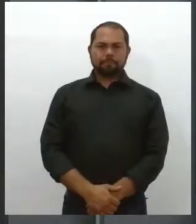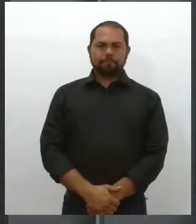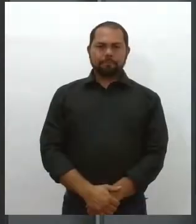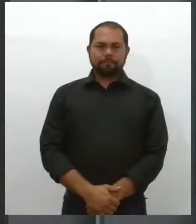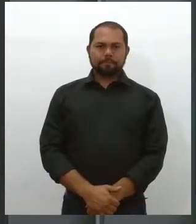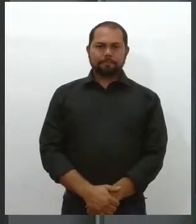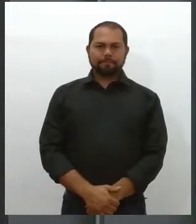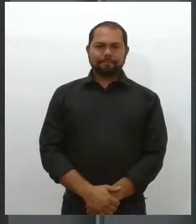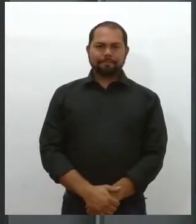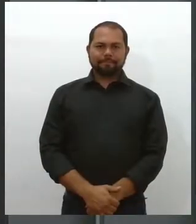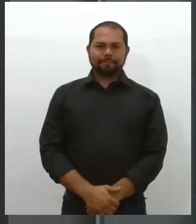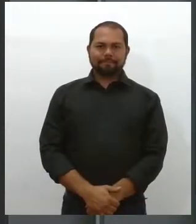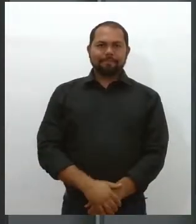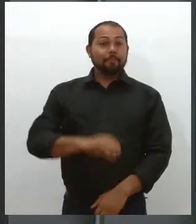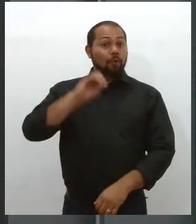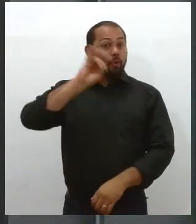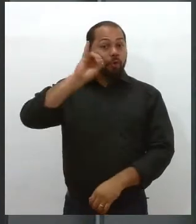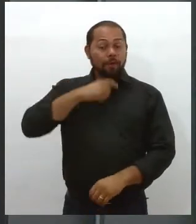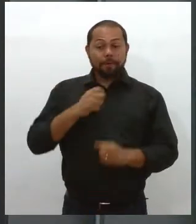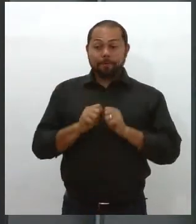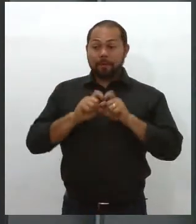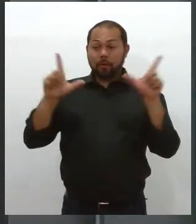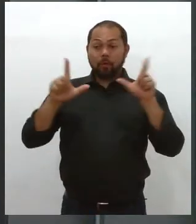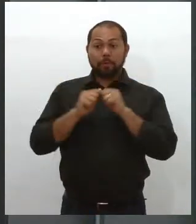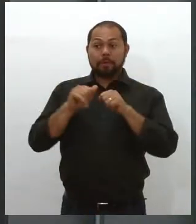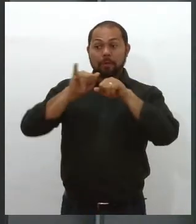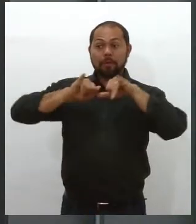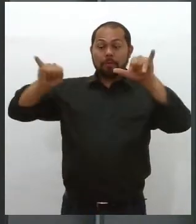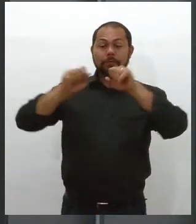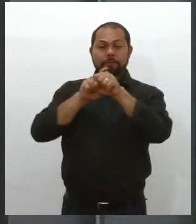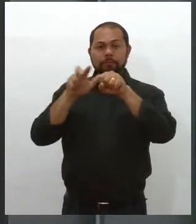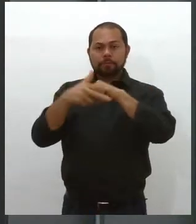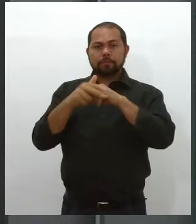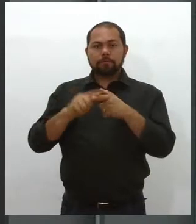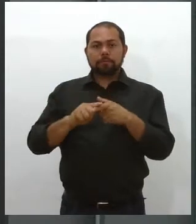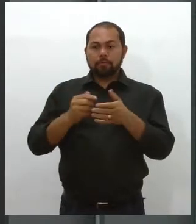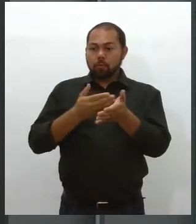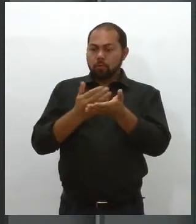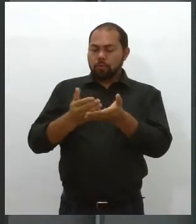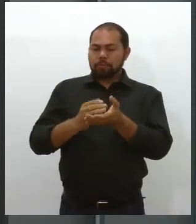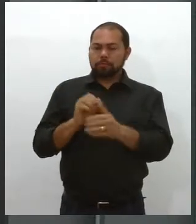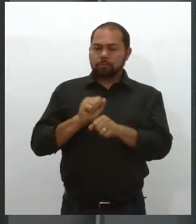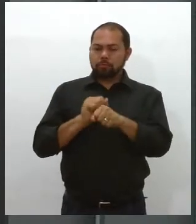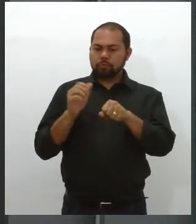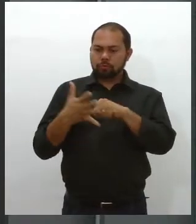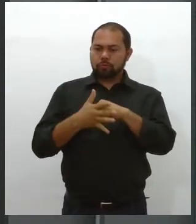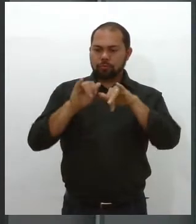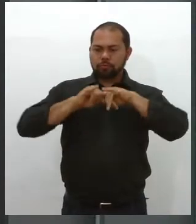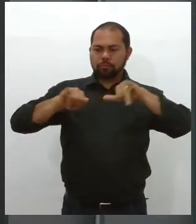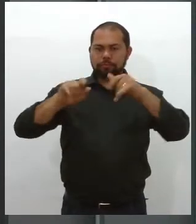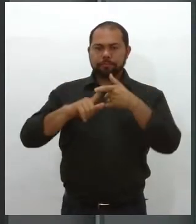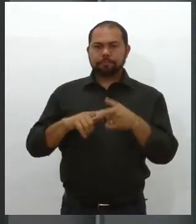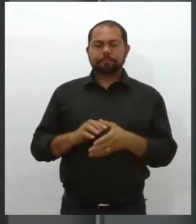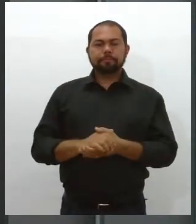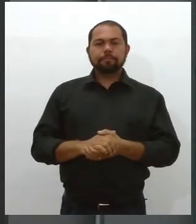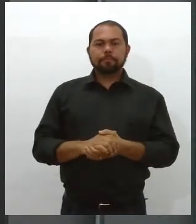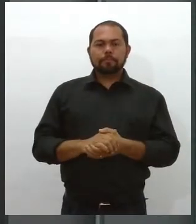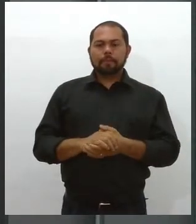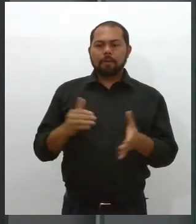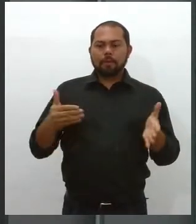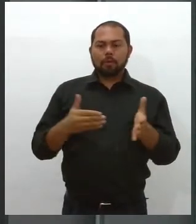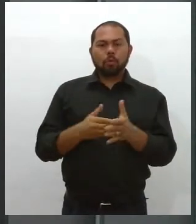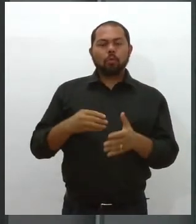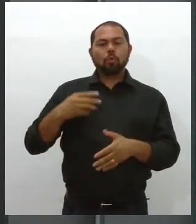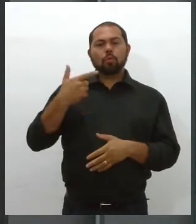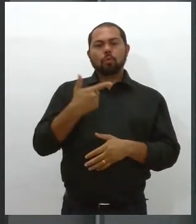Olá, está no Alinformativo TV Aledas. Vamos começar atualizando os dados da Covid-19. Nas últimas 24 horas,